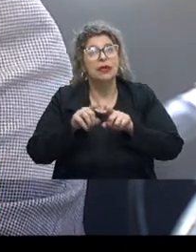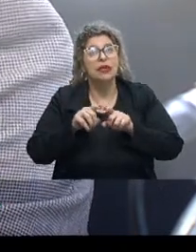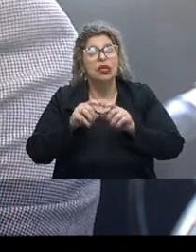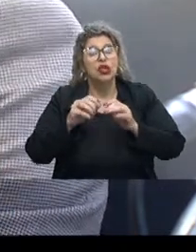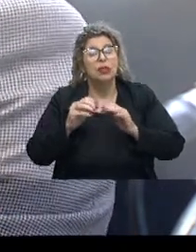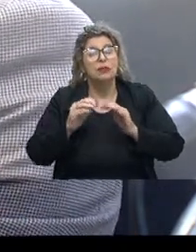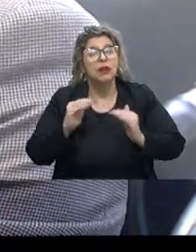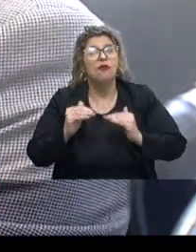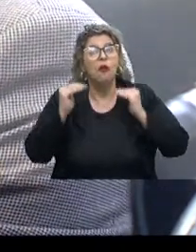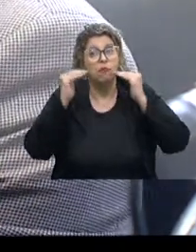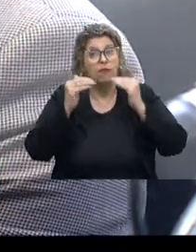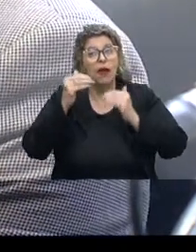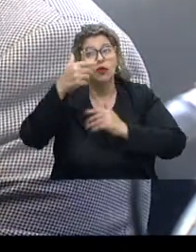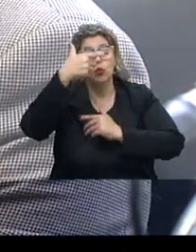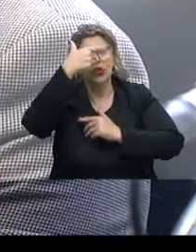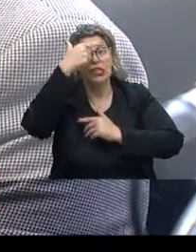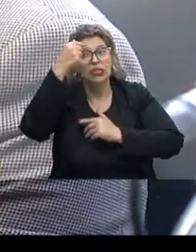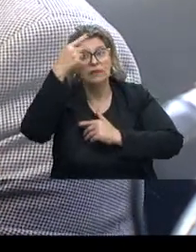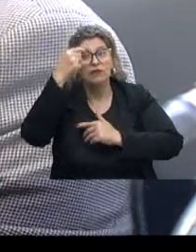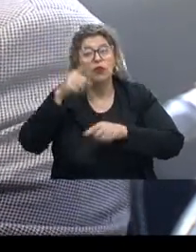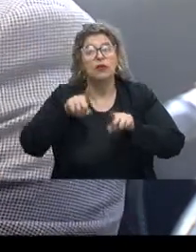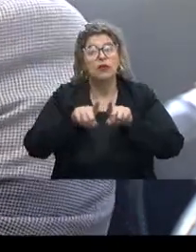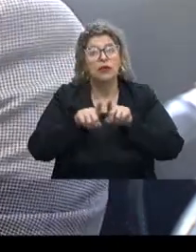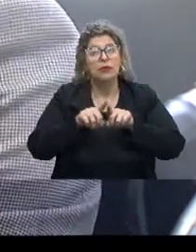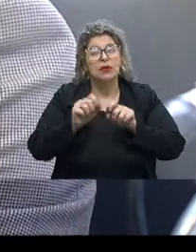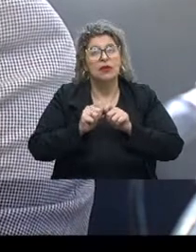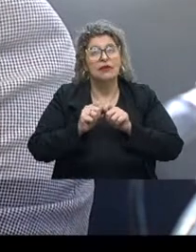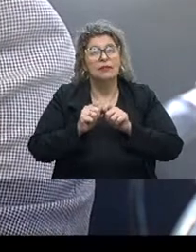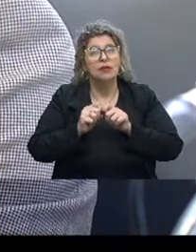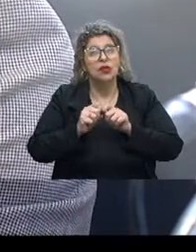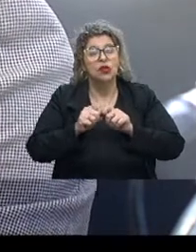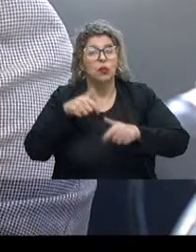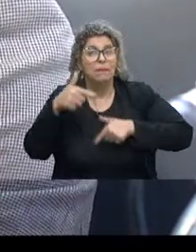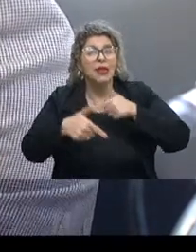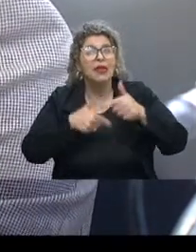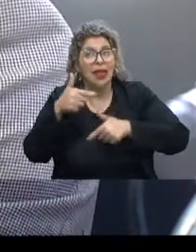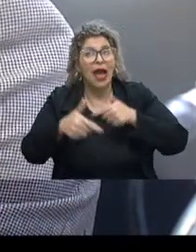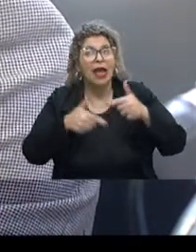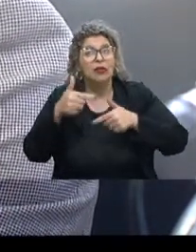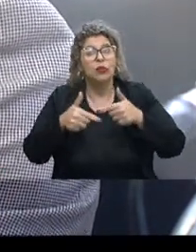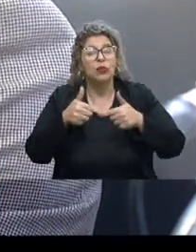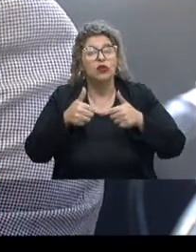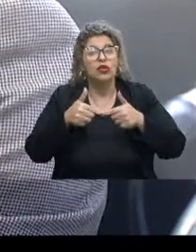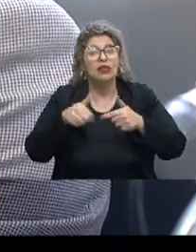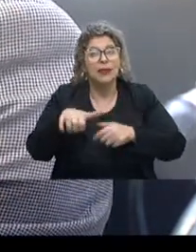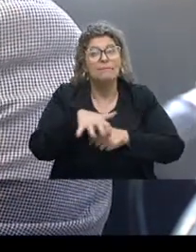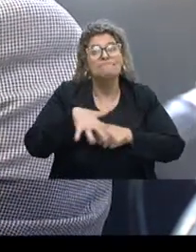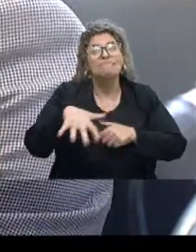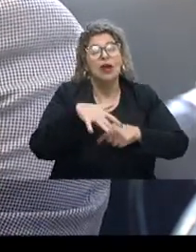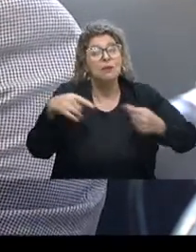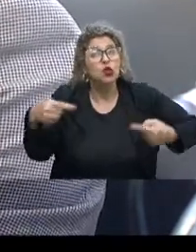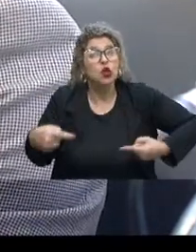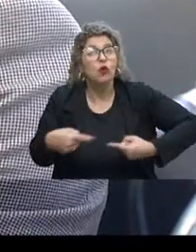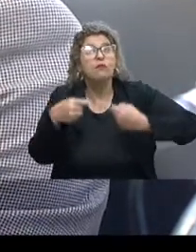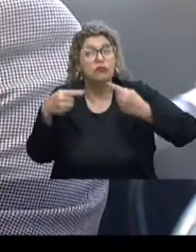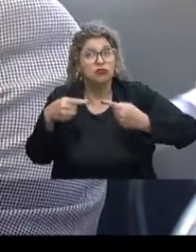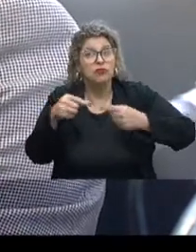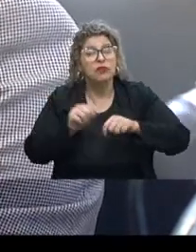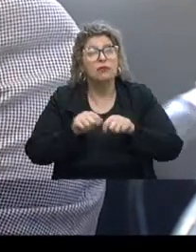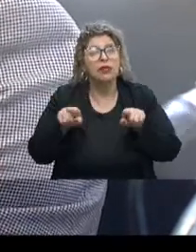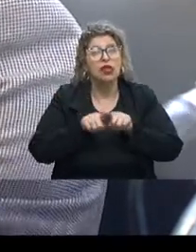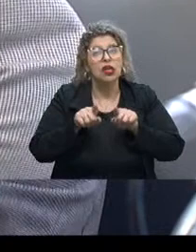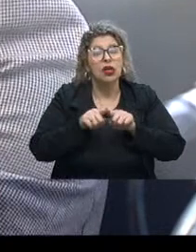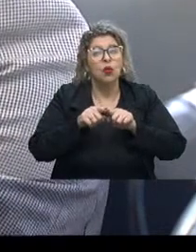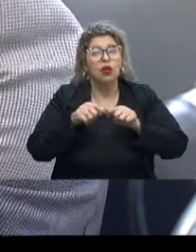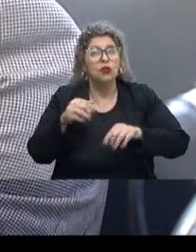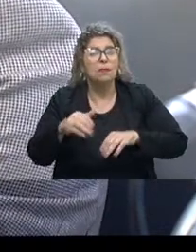superior, porque, na medida em que nós temos um mercado de trabalho cada vez mais competitivo, também tem evidências que mostram quanto mais